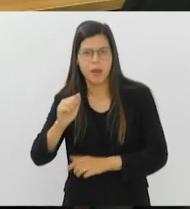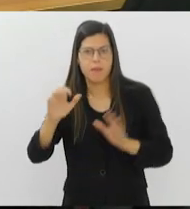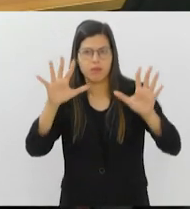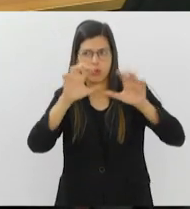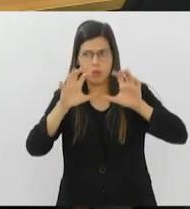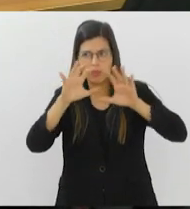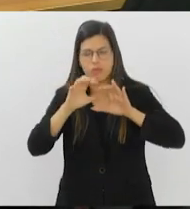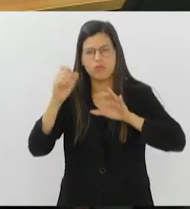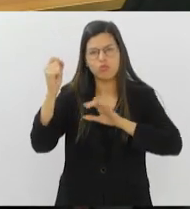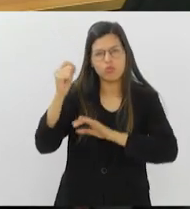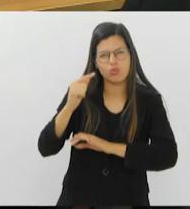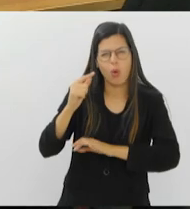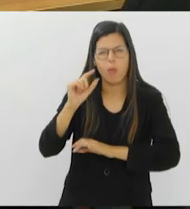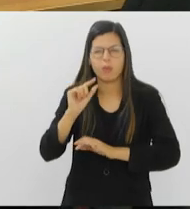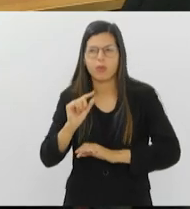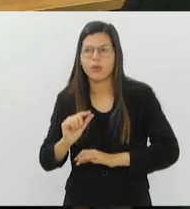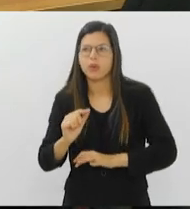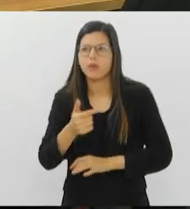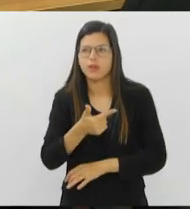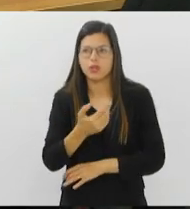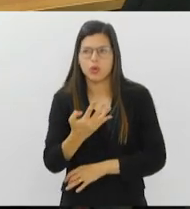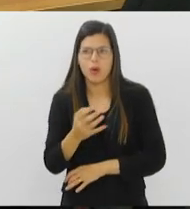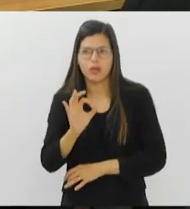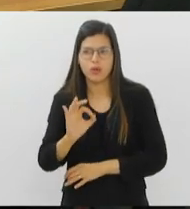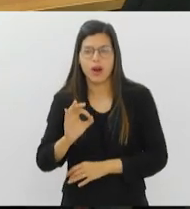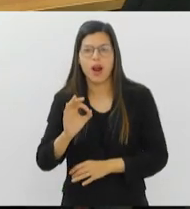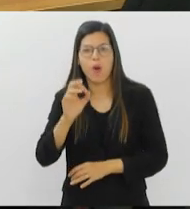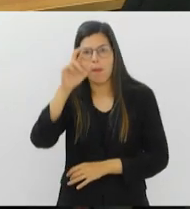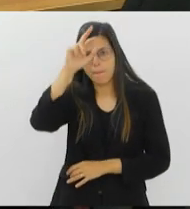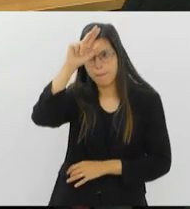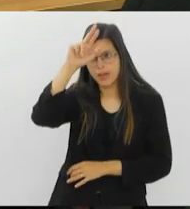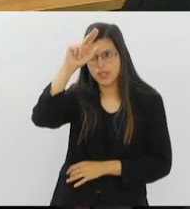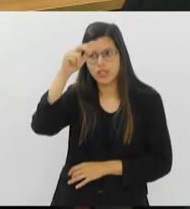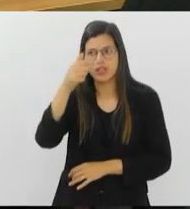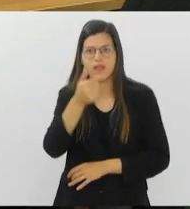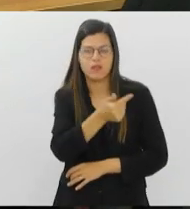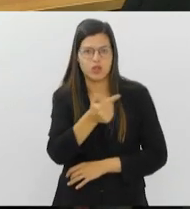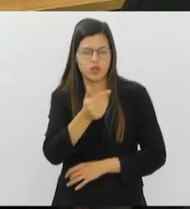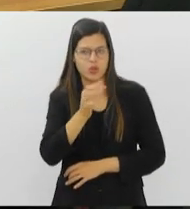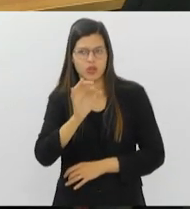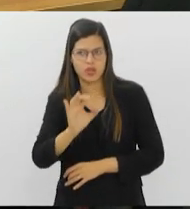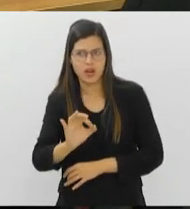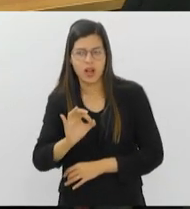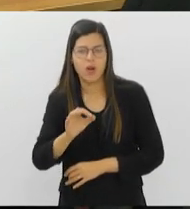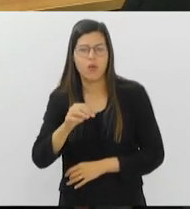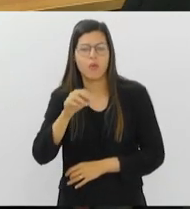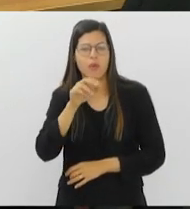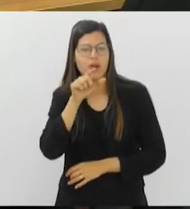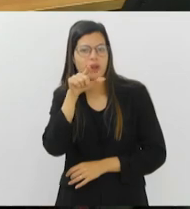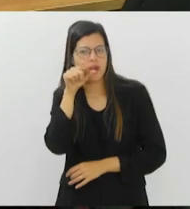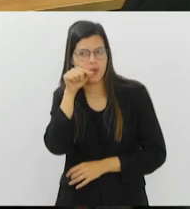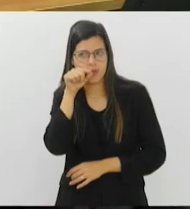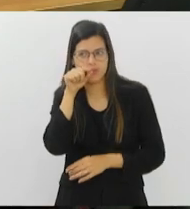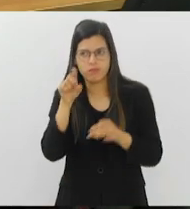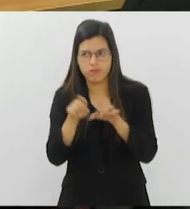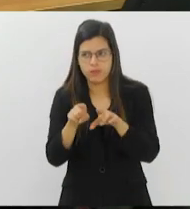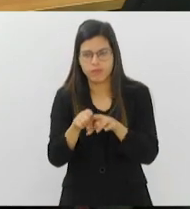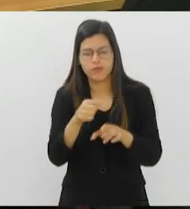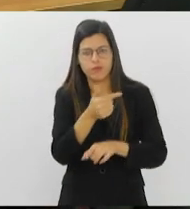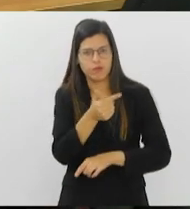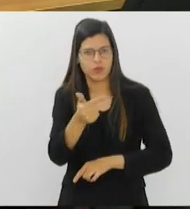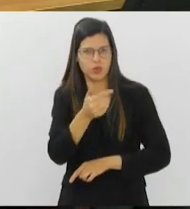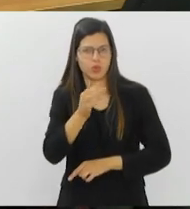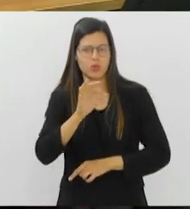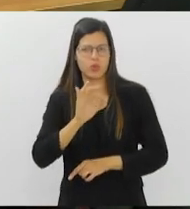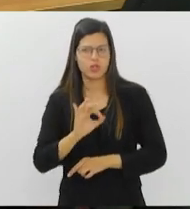sol, 24 graus. Mesquita, 22 graus, está com névoa nessa manhã. Nilópolis também com névoa, 22 graus.